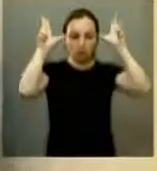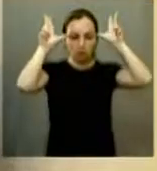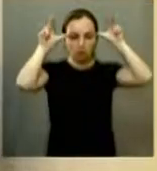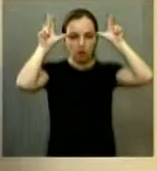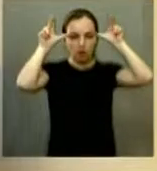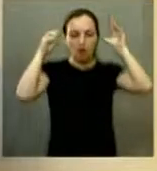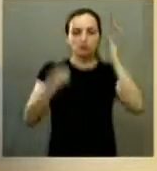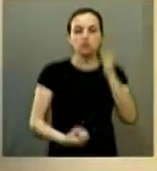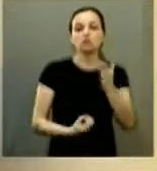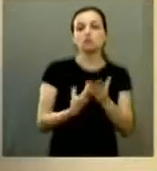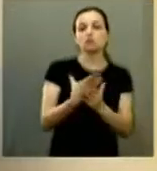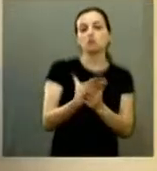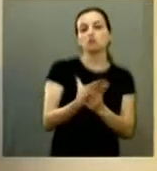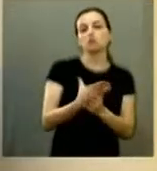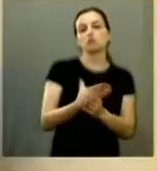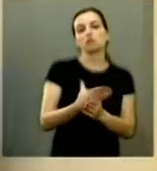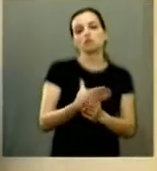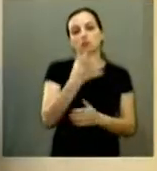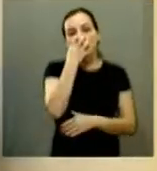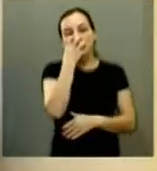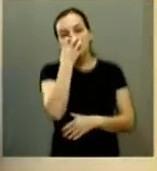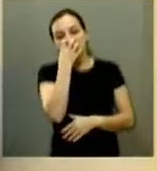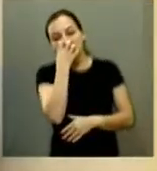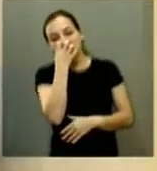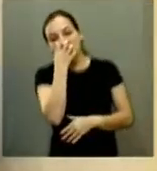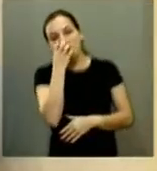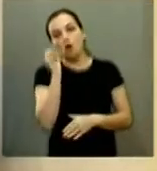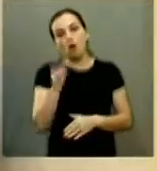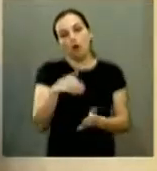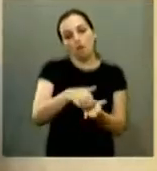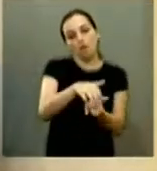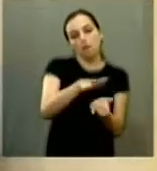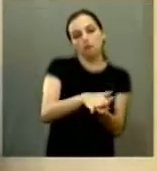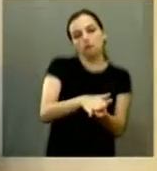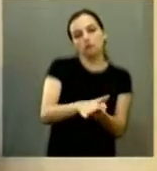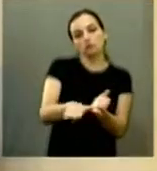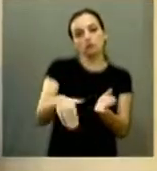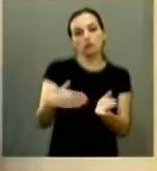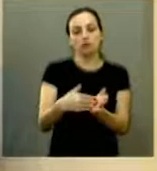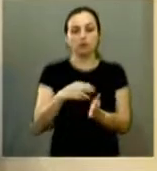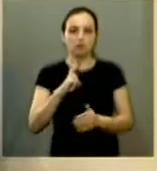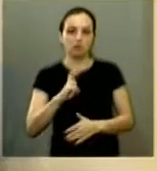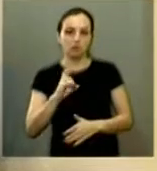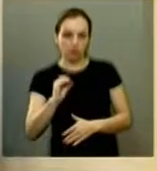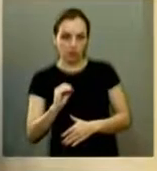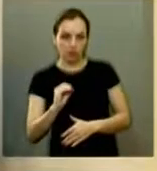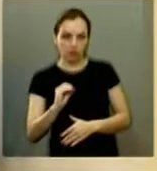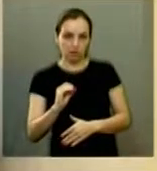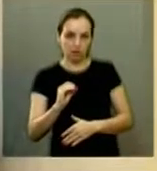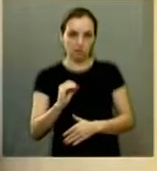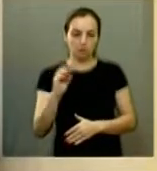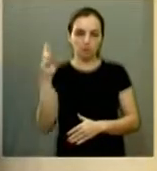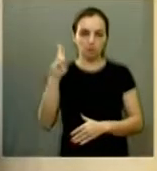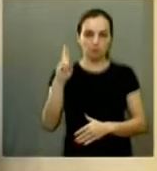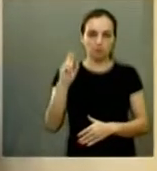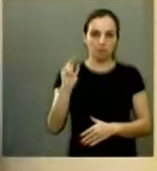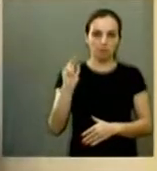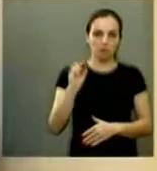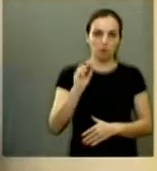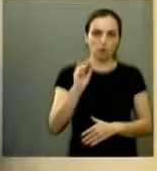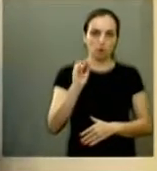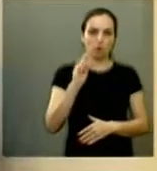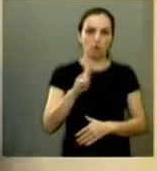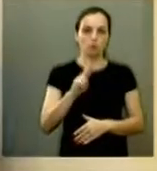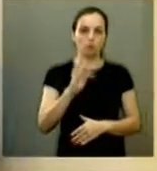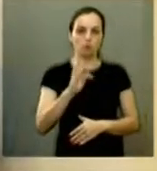aconteceu com o pingo que não deu tempo de salvá-lo a multa passaria a 50 porque eu acho que só assim